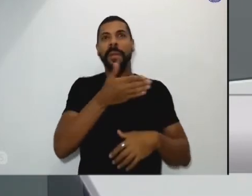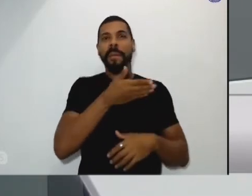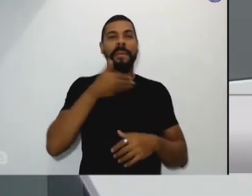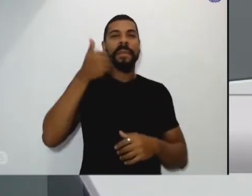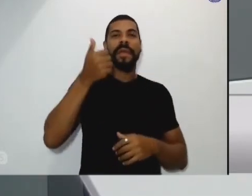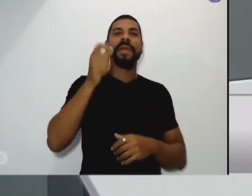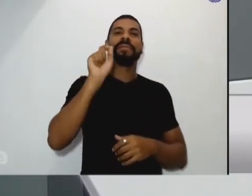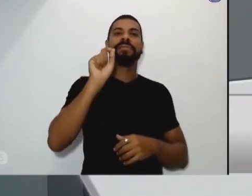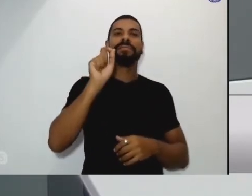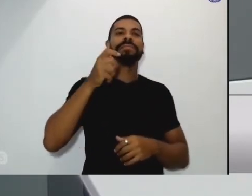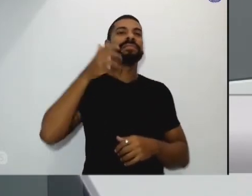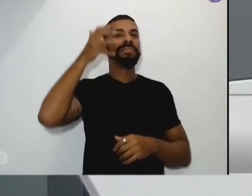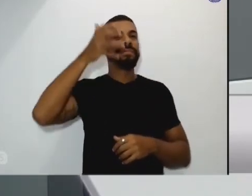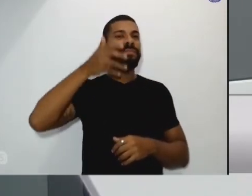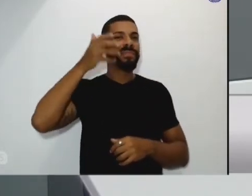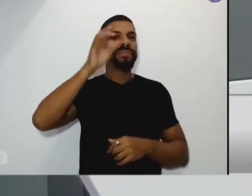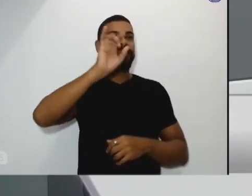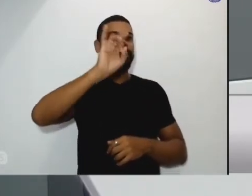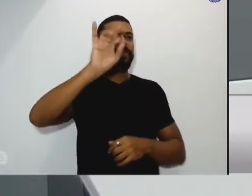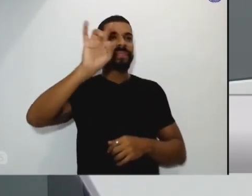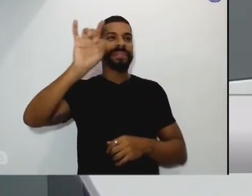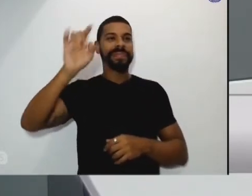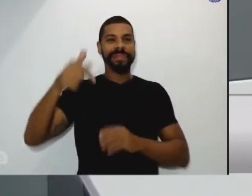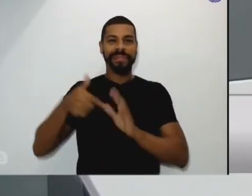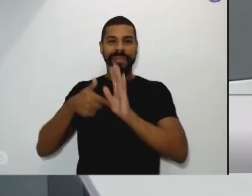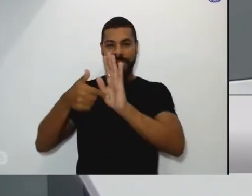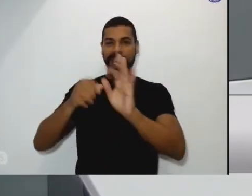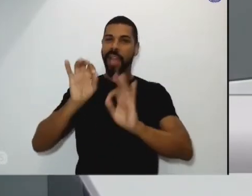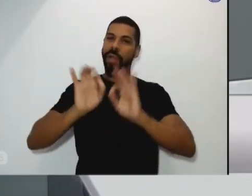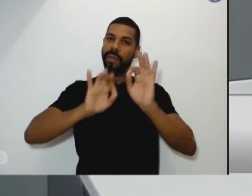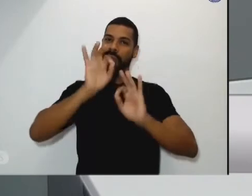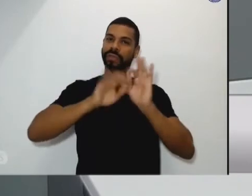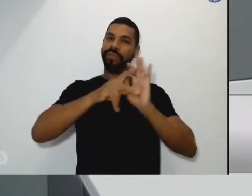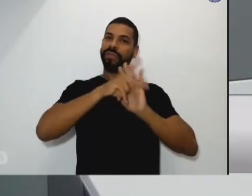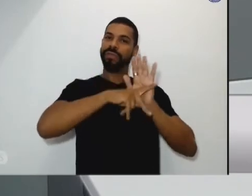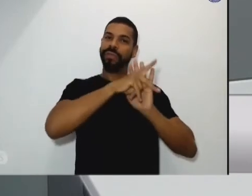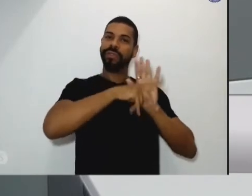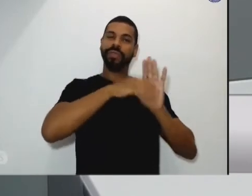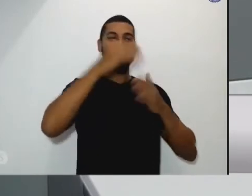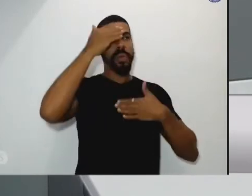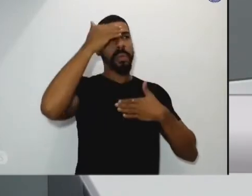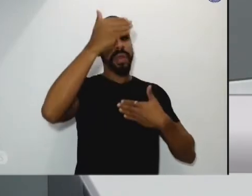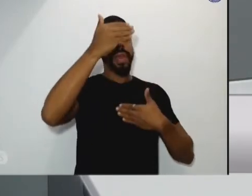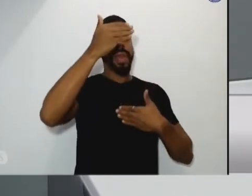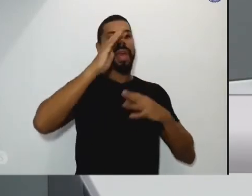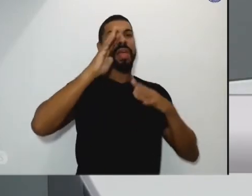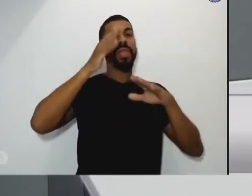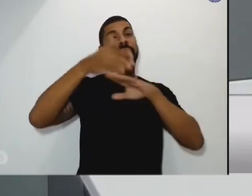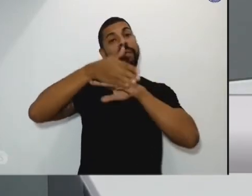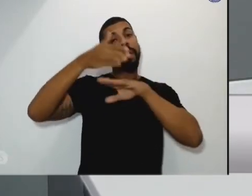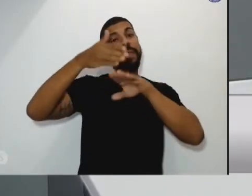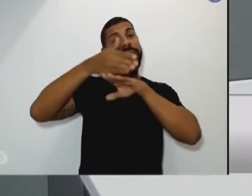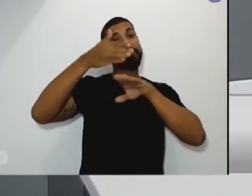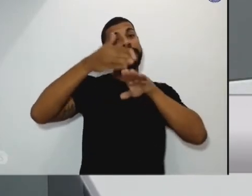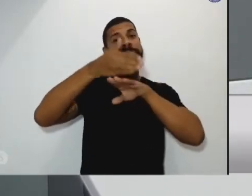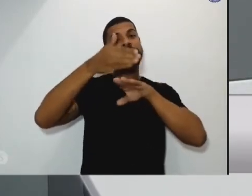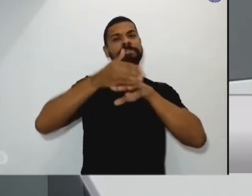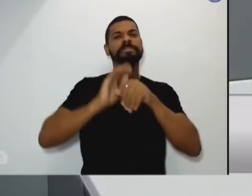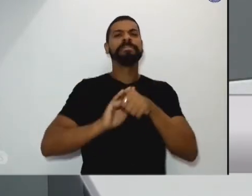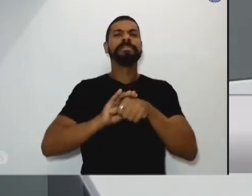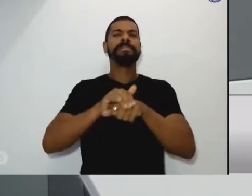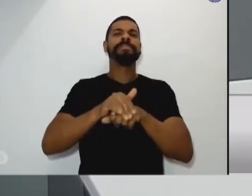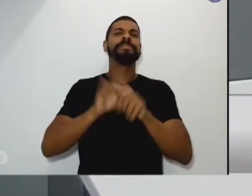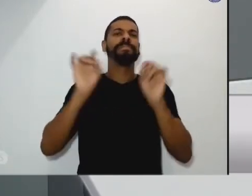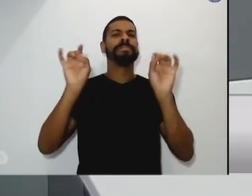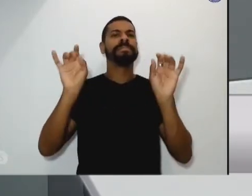exposição das pessoas que colocaram os projetos na noite de hoje obrigado a todos pela presença uma noite um